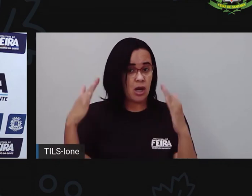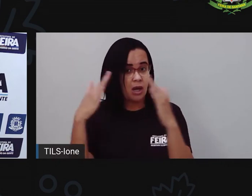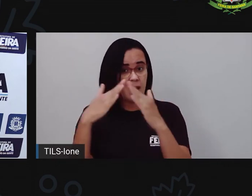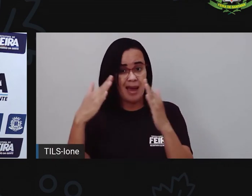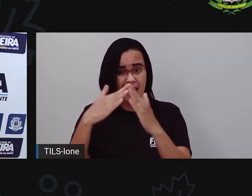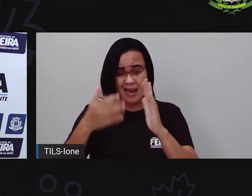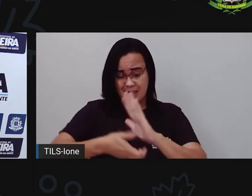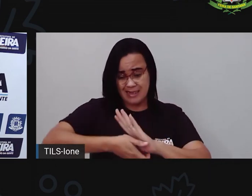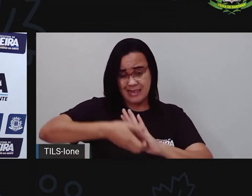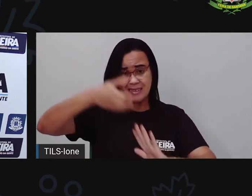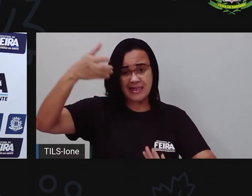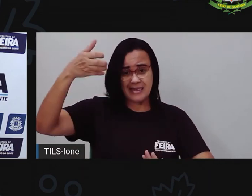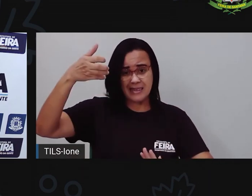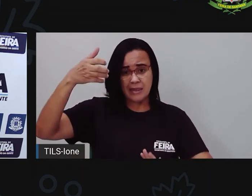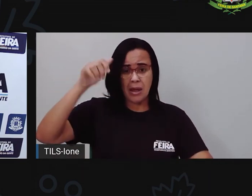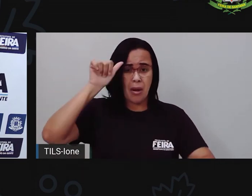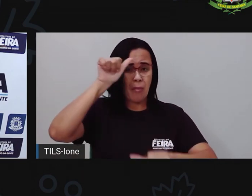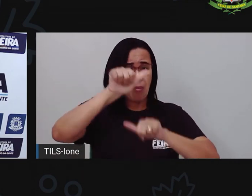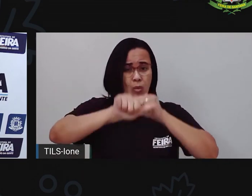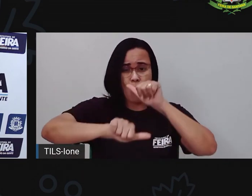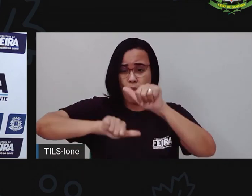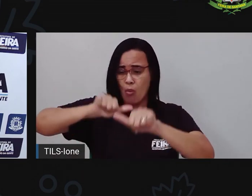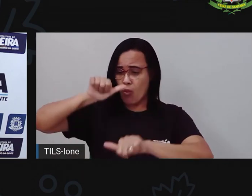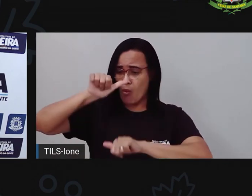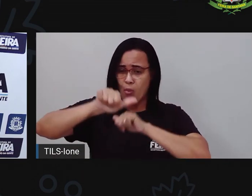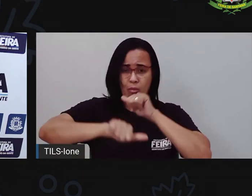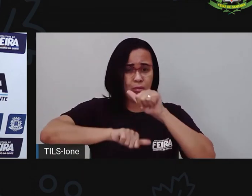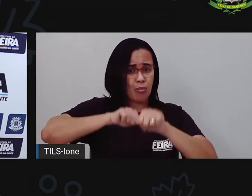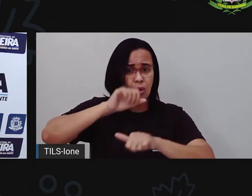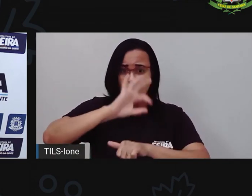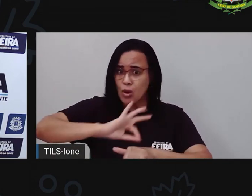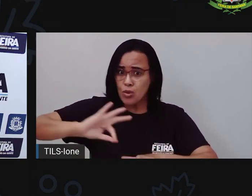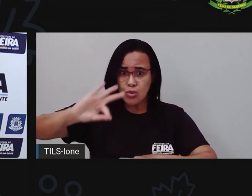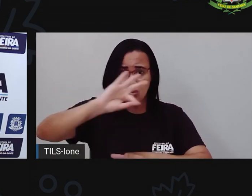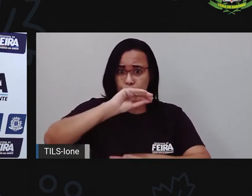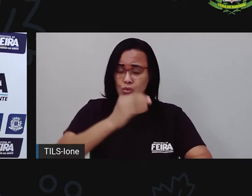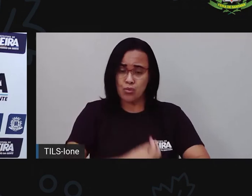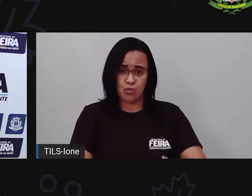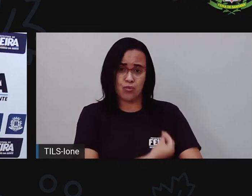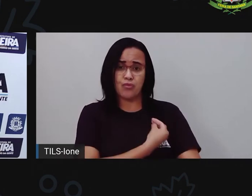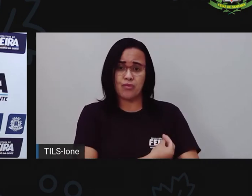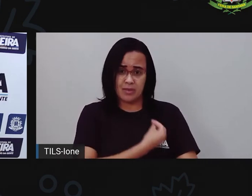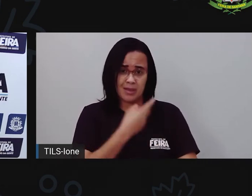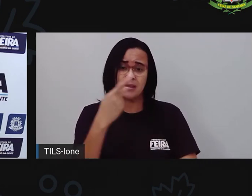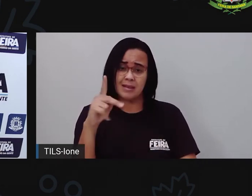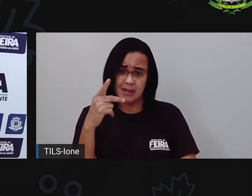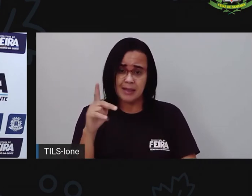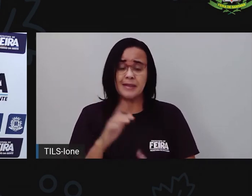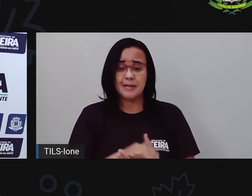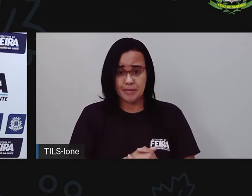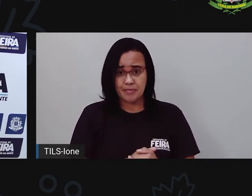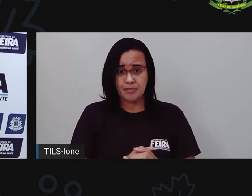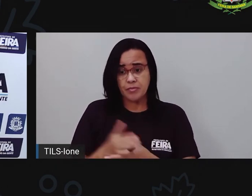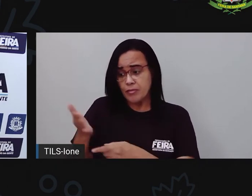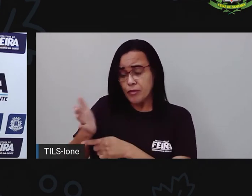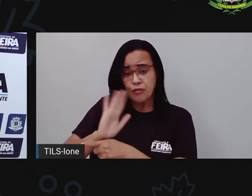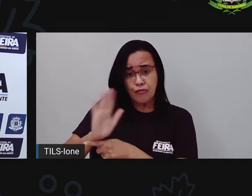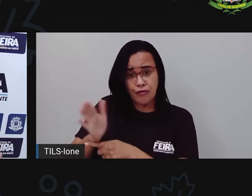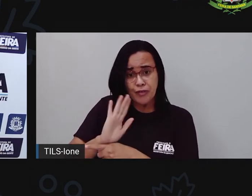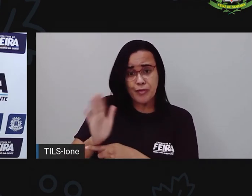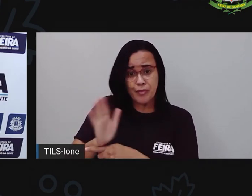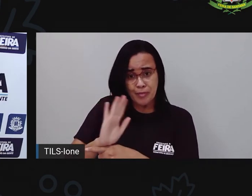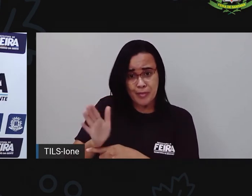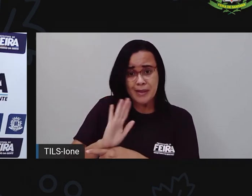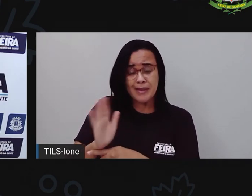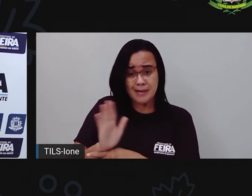legal que fala assim, ó, o Sem Floresta, né? O Sem Floresta mostra isso, os animais acostumados a